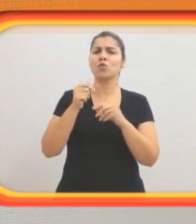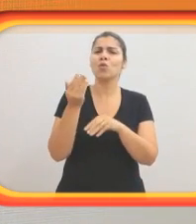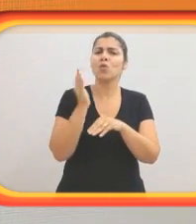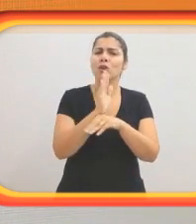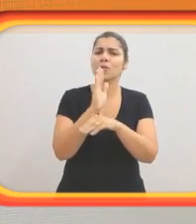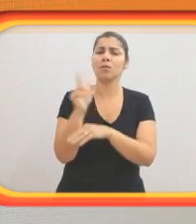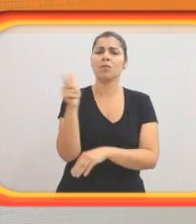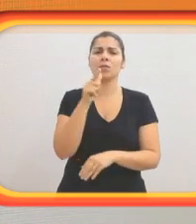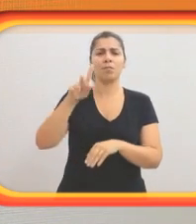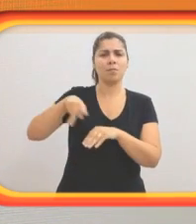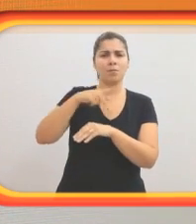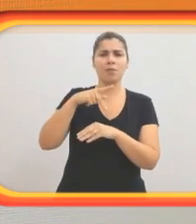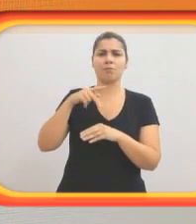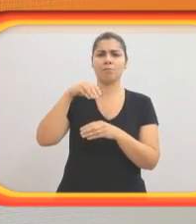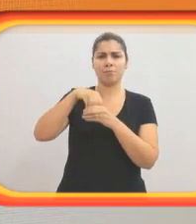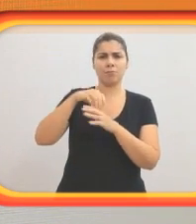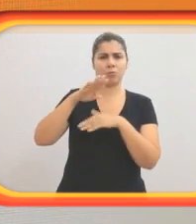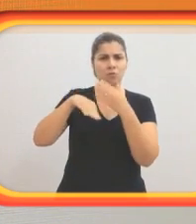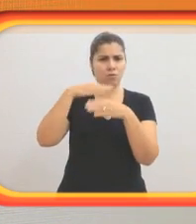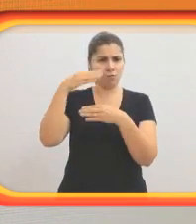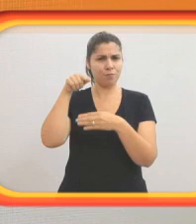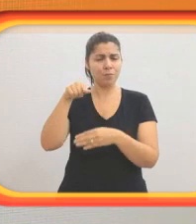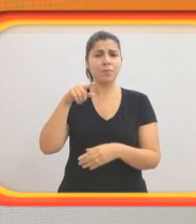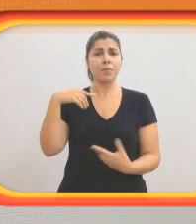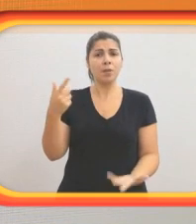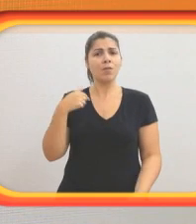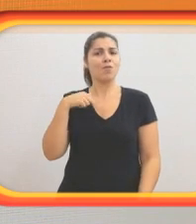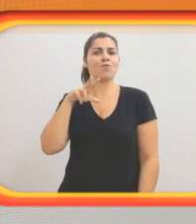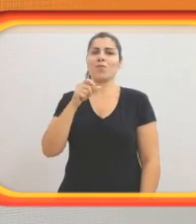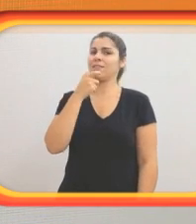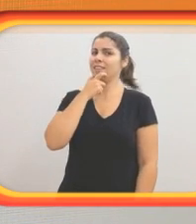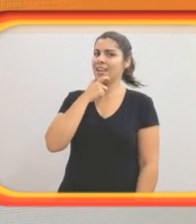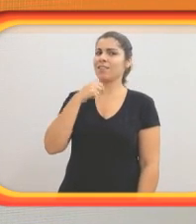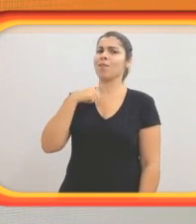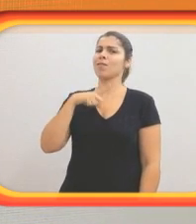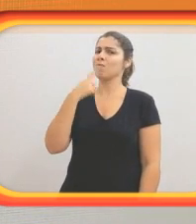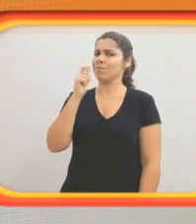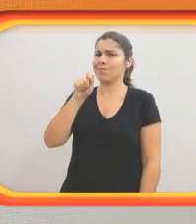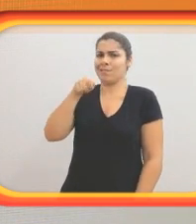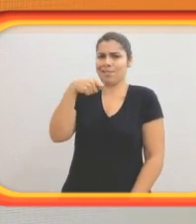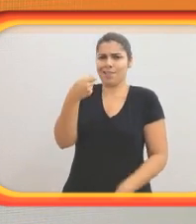palavras no website e todas são contribuições dos 22 países desenvolvidos.